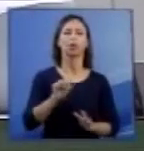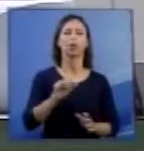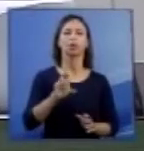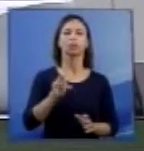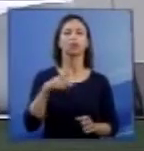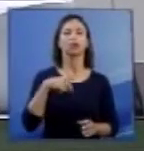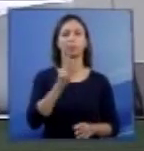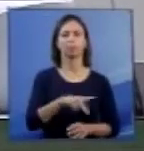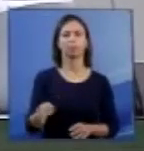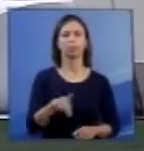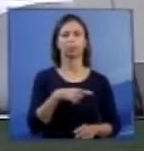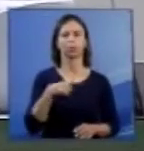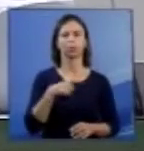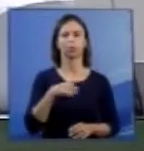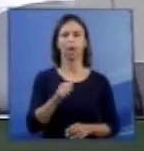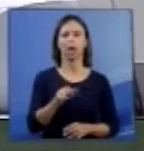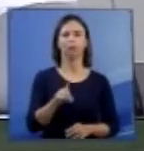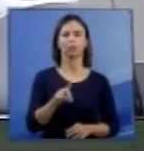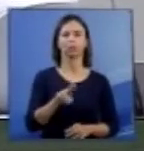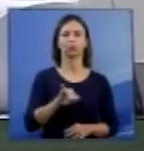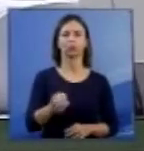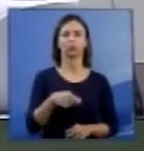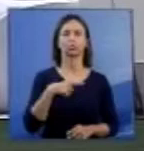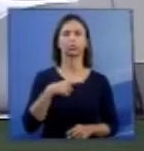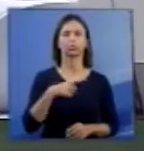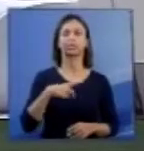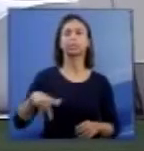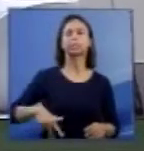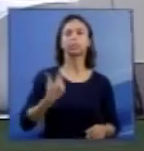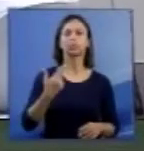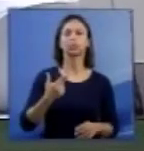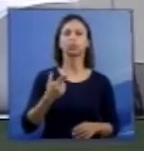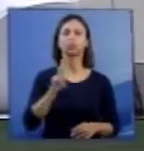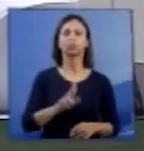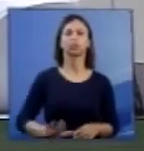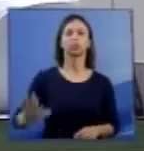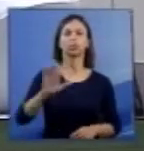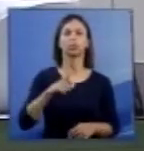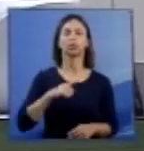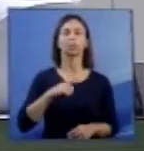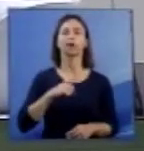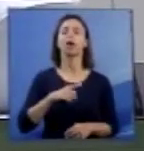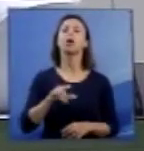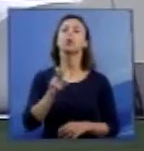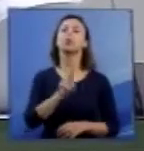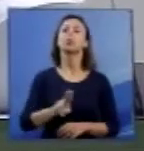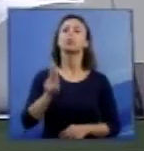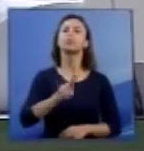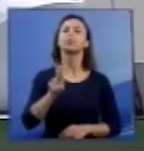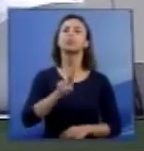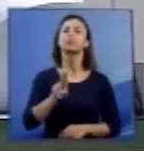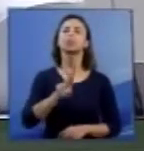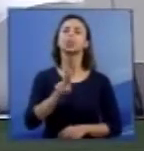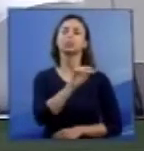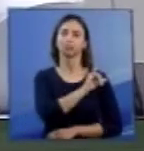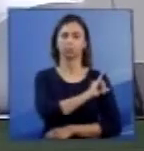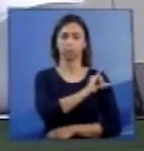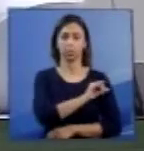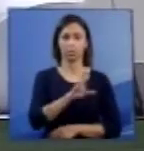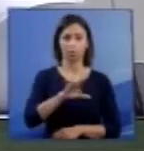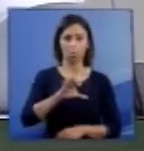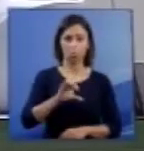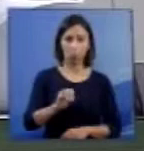Departamento de Cirurgia Geral da Faculdade de Ciências Médicas da Universidade do Estado do Rio de Janeiro, mestre e doutor